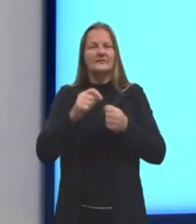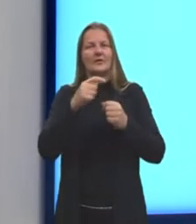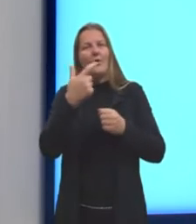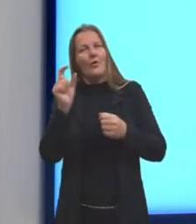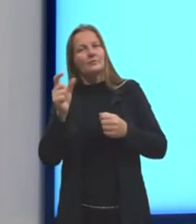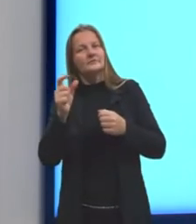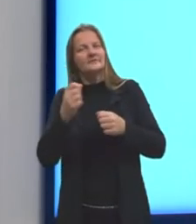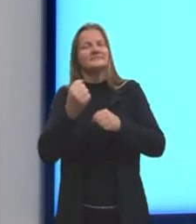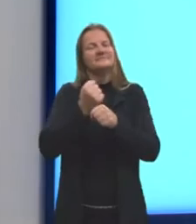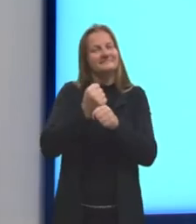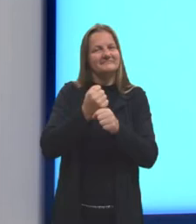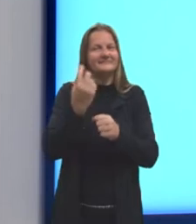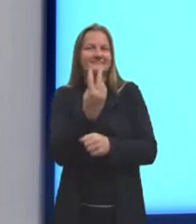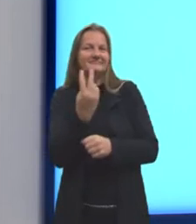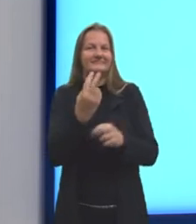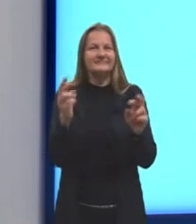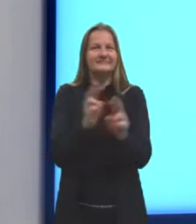obra.